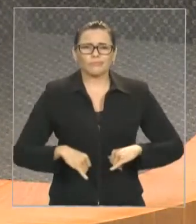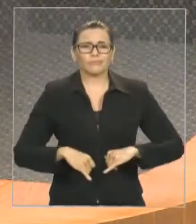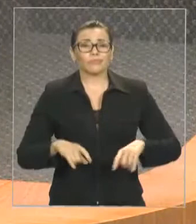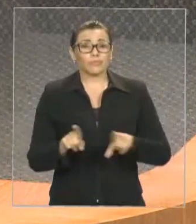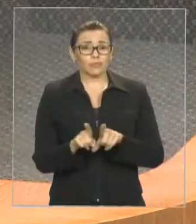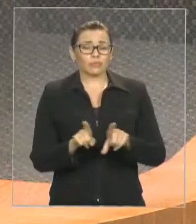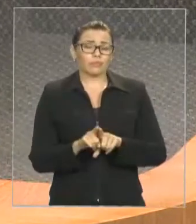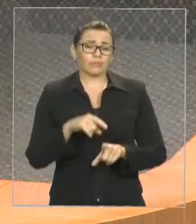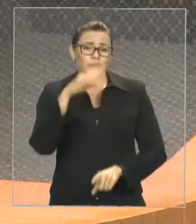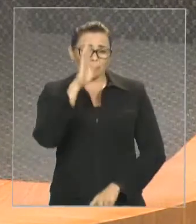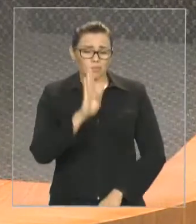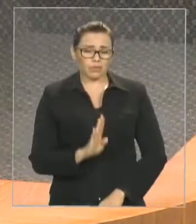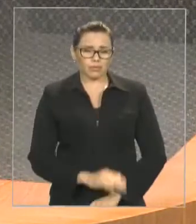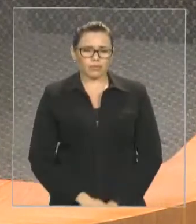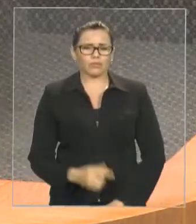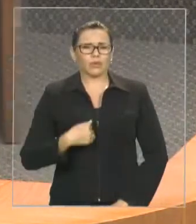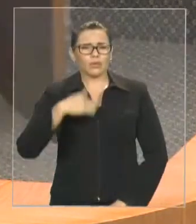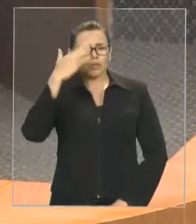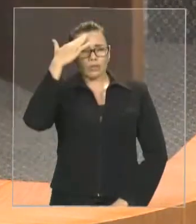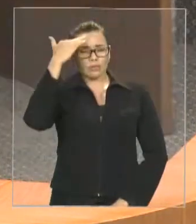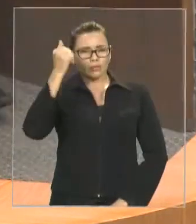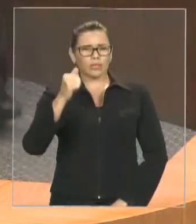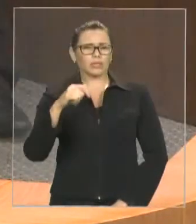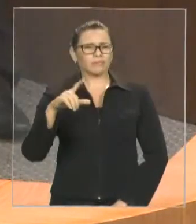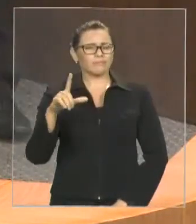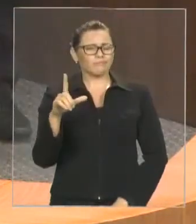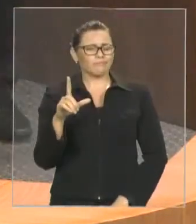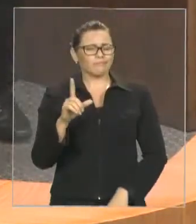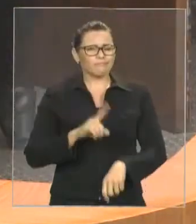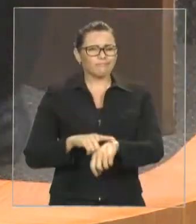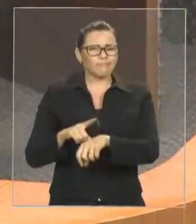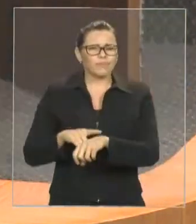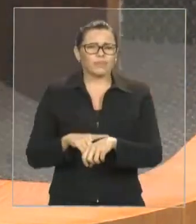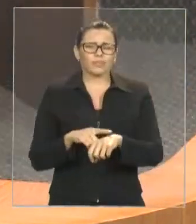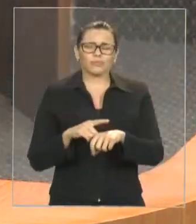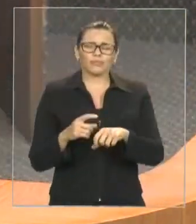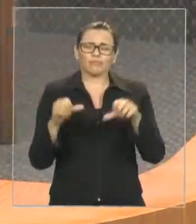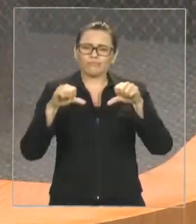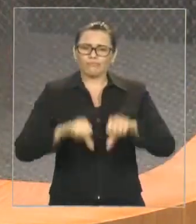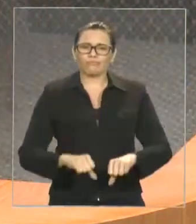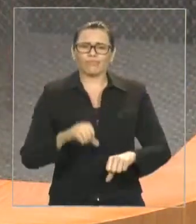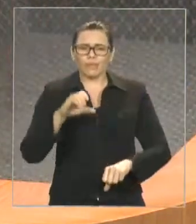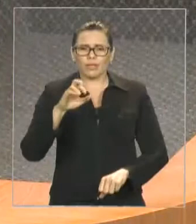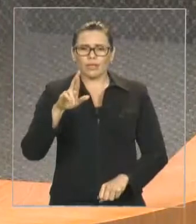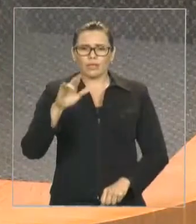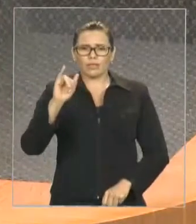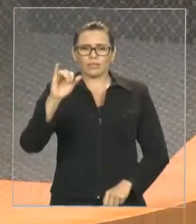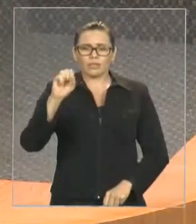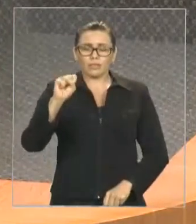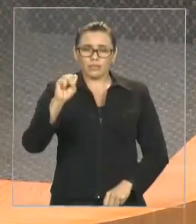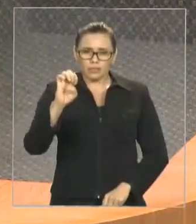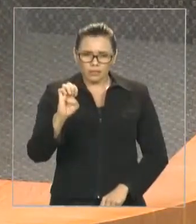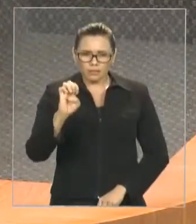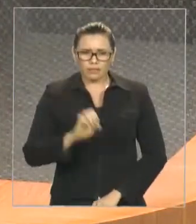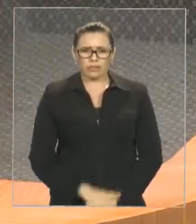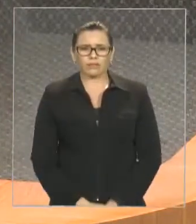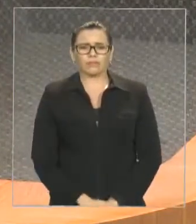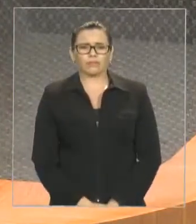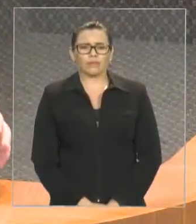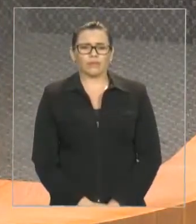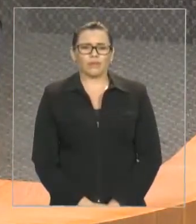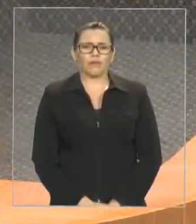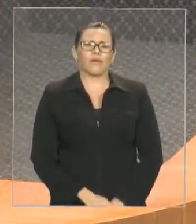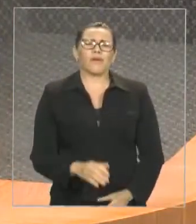as empresas se recolhem. As empresas se retraem. Mas nós não podemos, enquanto parlamentares, enquanto representantes do povo,